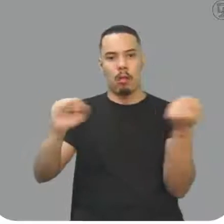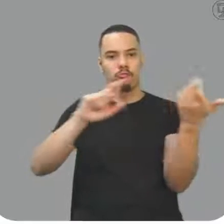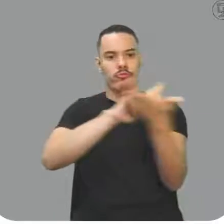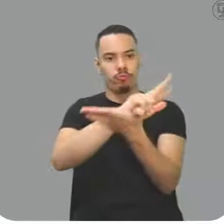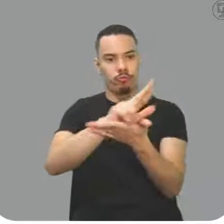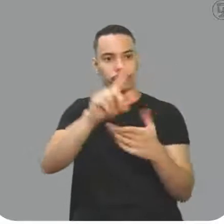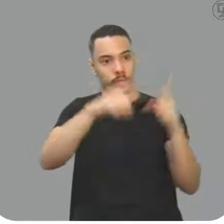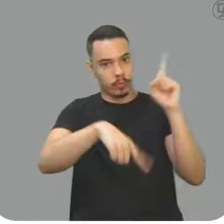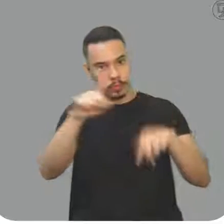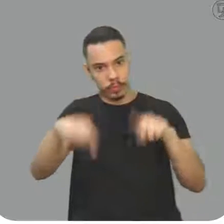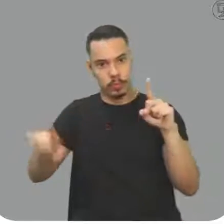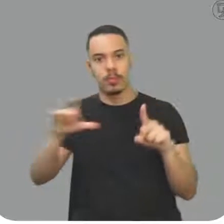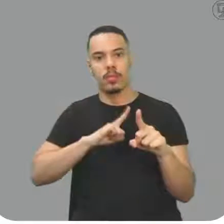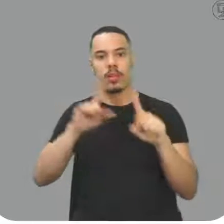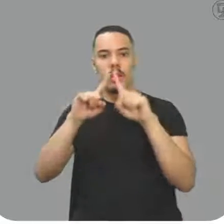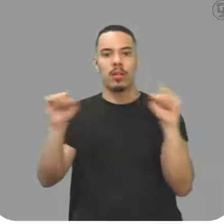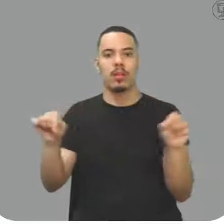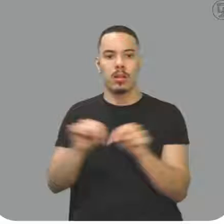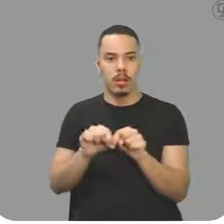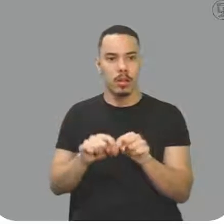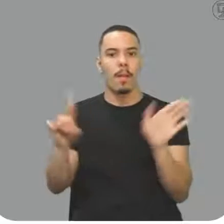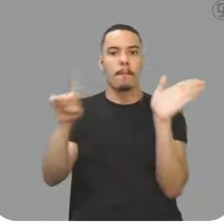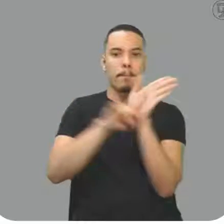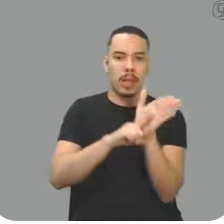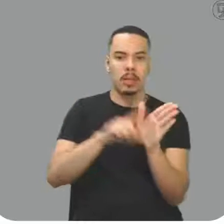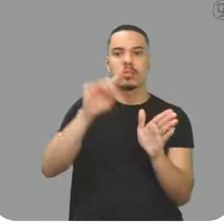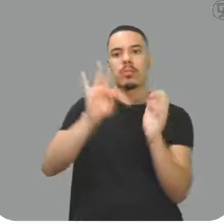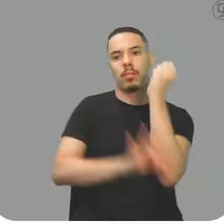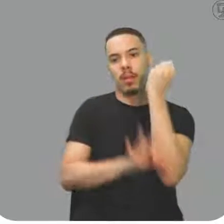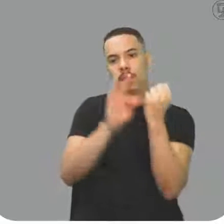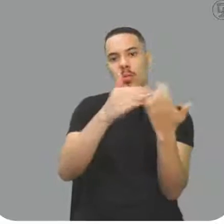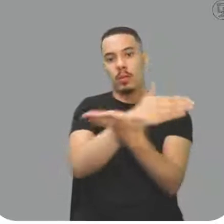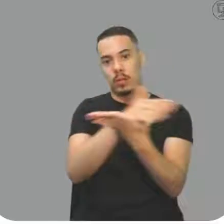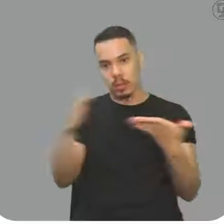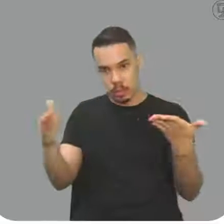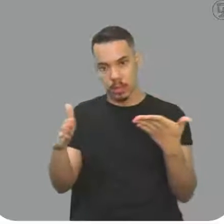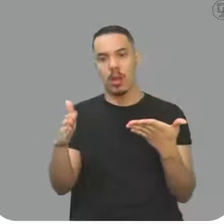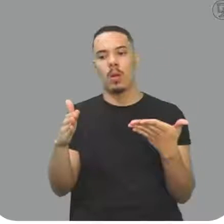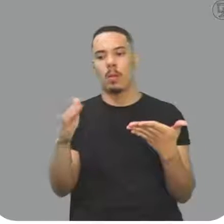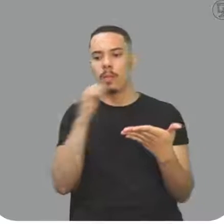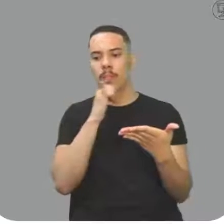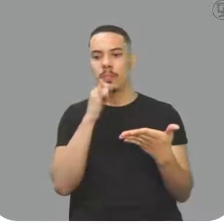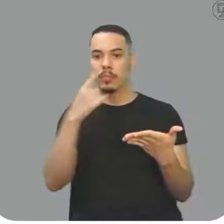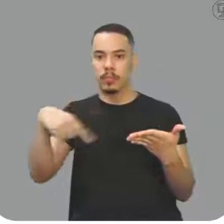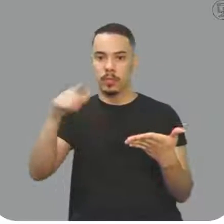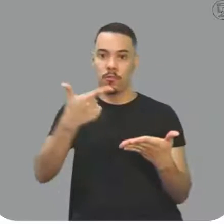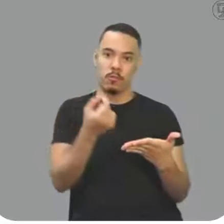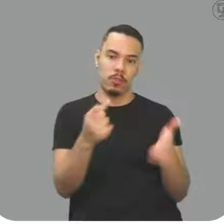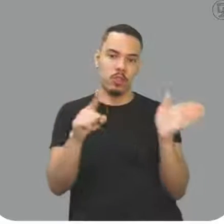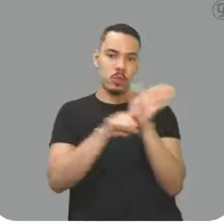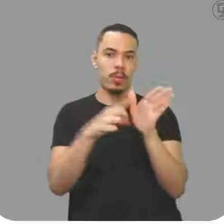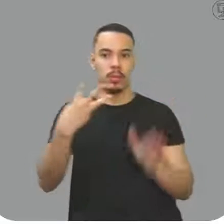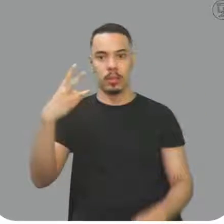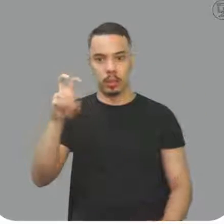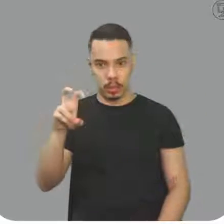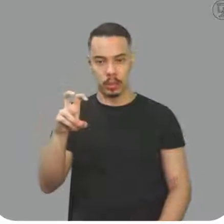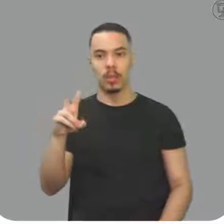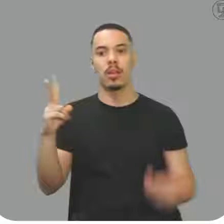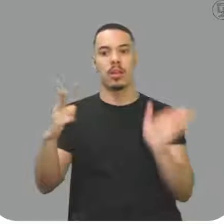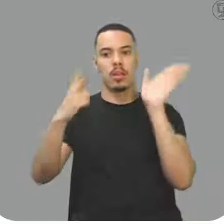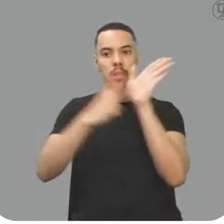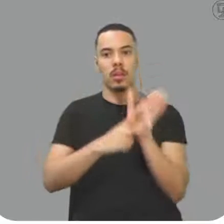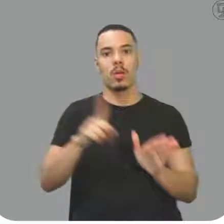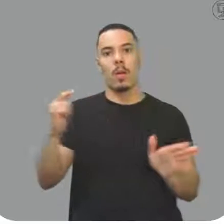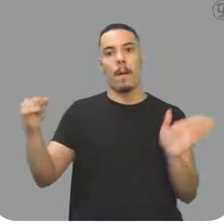Variação de temperatura, temperatura final, menos temperatura inicial. Nesse caso, 20 menos 35, que